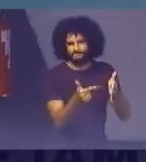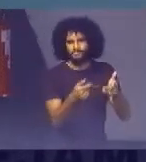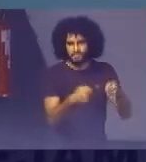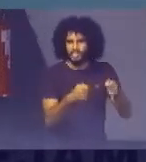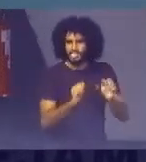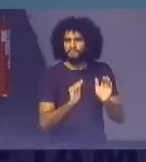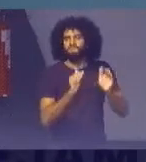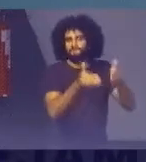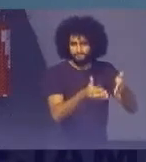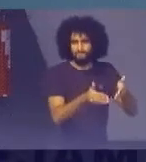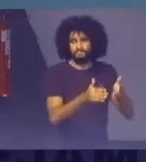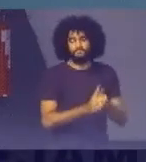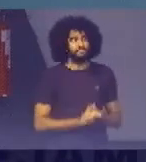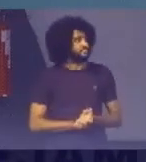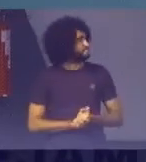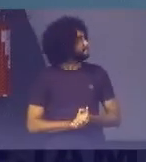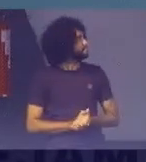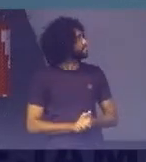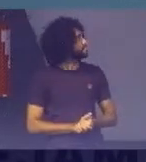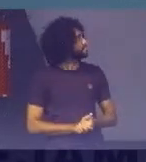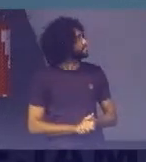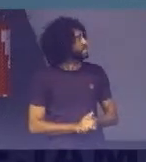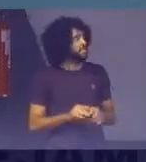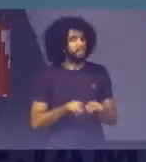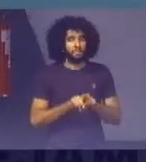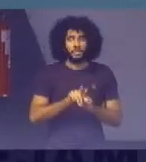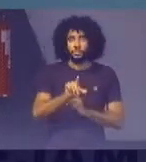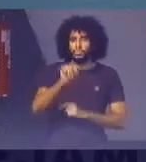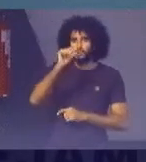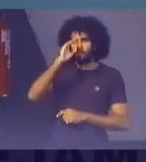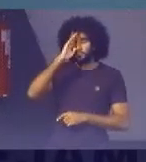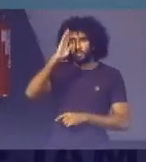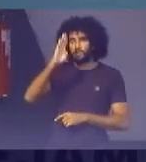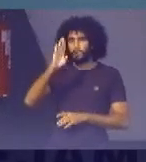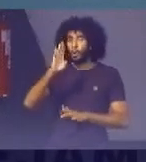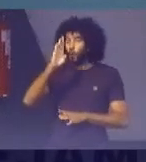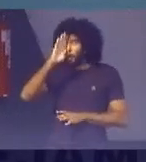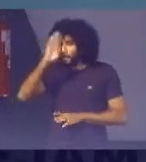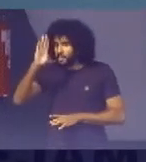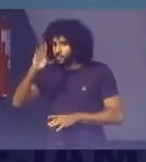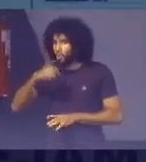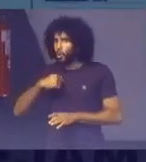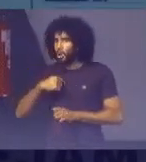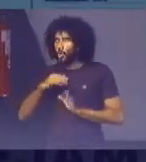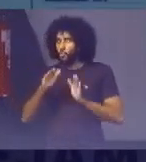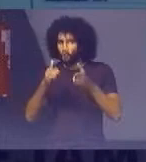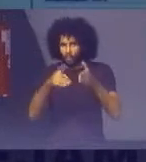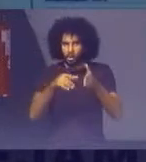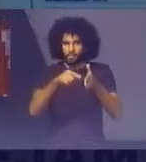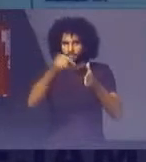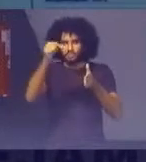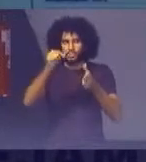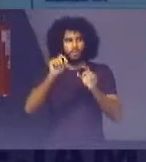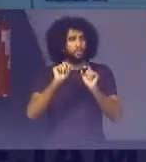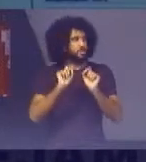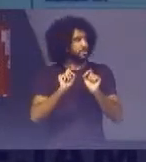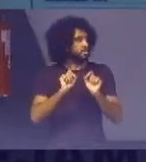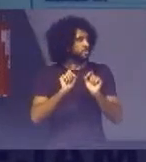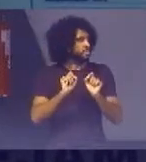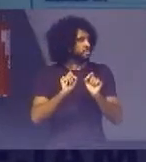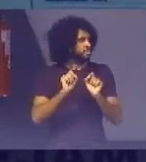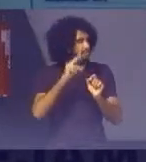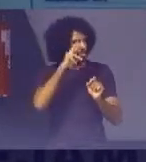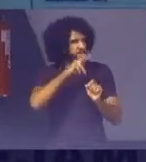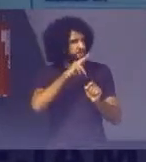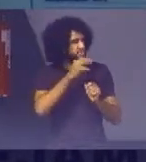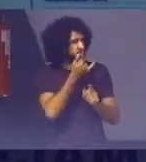definiu Vários princípios E o principal deles E aí Eu chamo a atenção Aqui Não sei onde é que está A